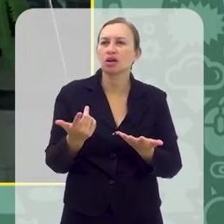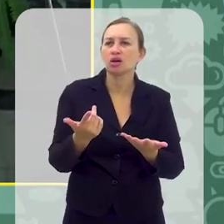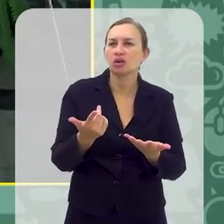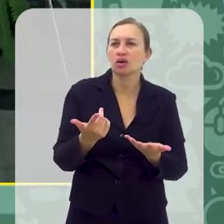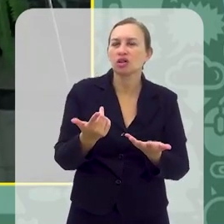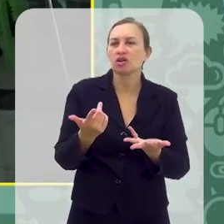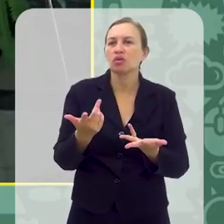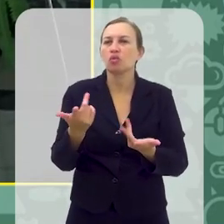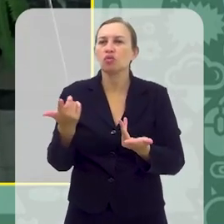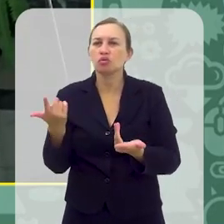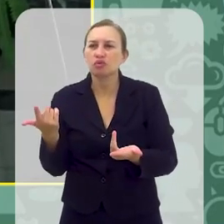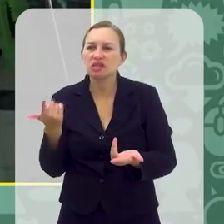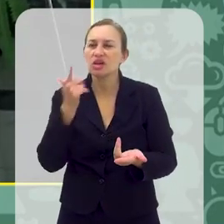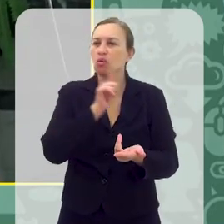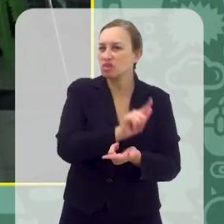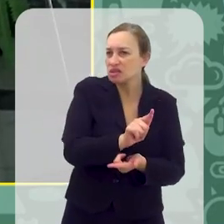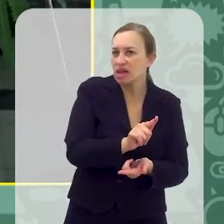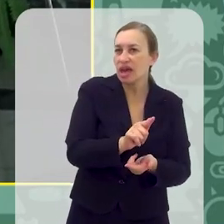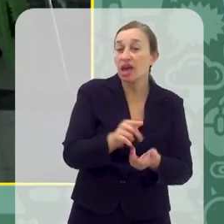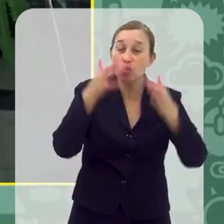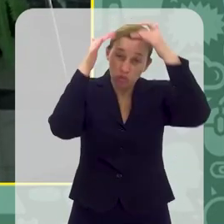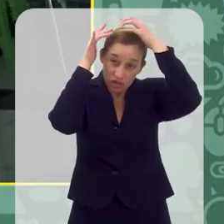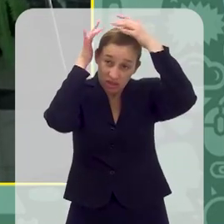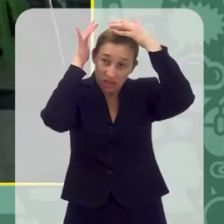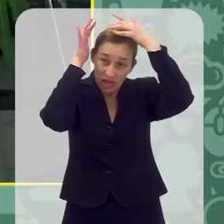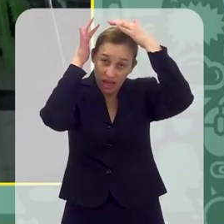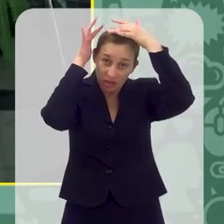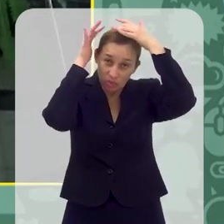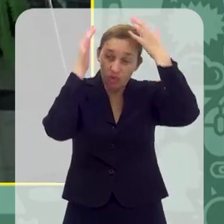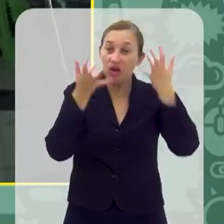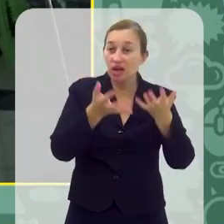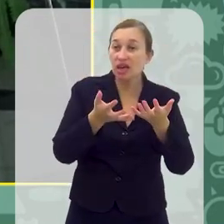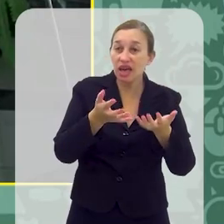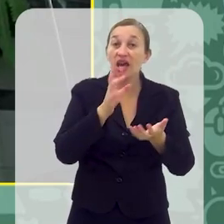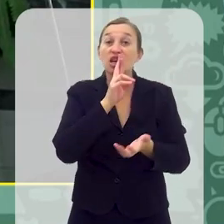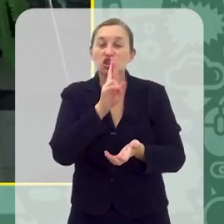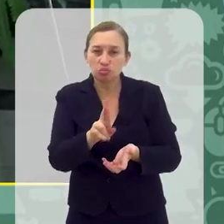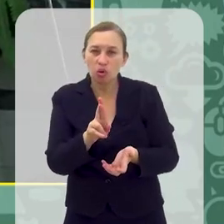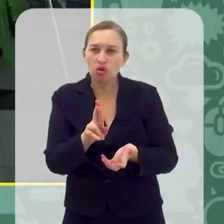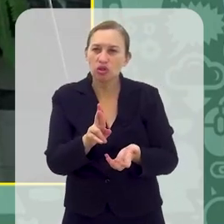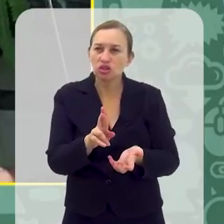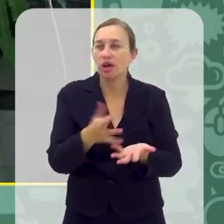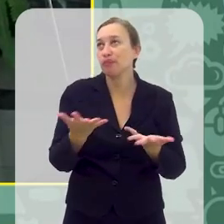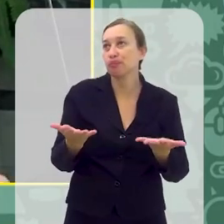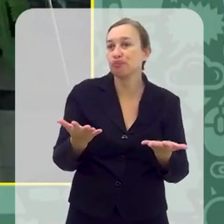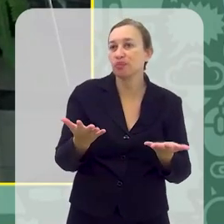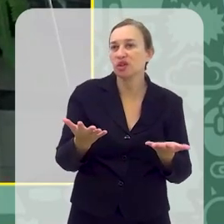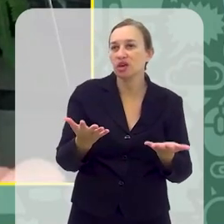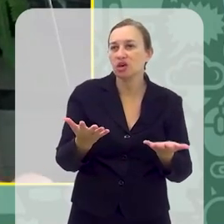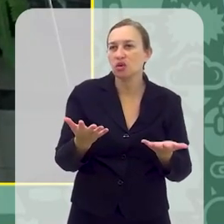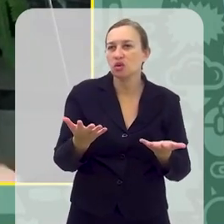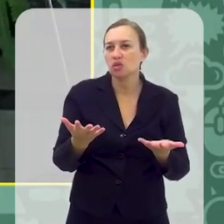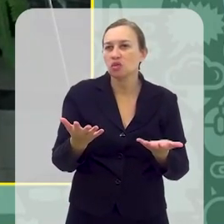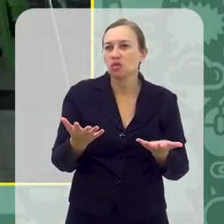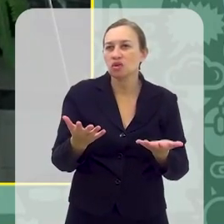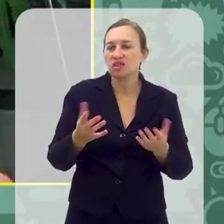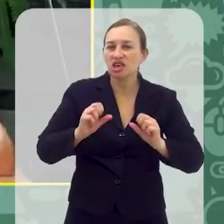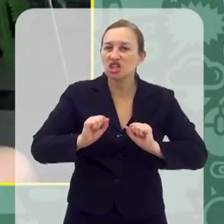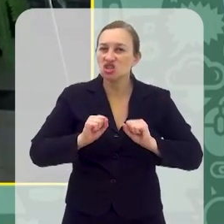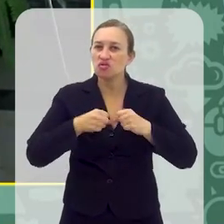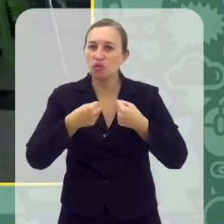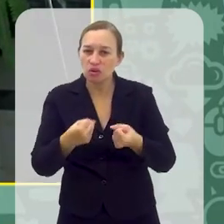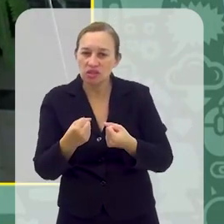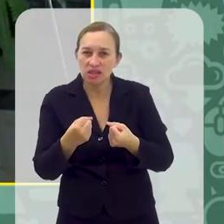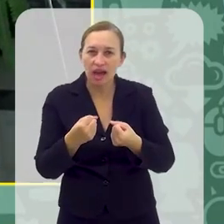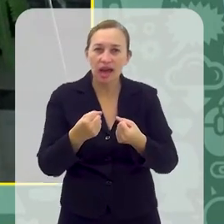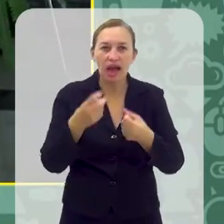dali a pouco você ganha outro ponto, e o cérebro é muito sensível à recompensa, sobretudo quando a recompensa é, assim, intermitente. Você faz um esforço, ganha um pouquinho,